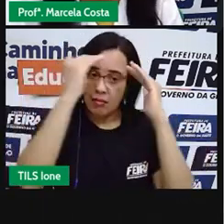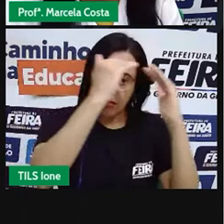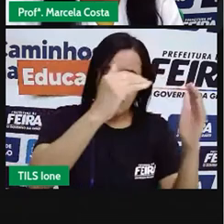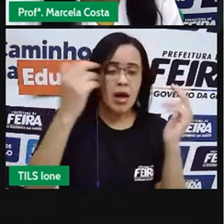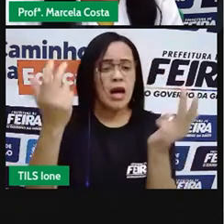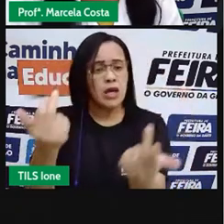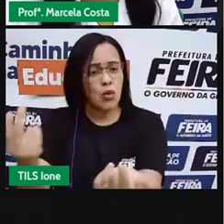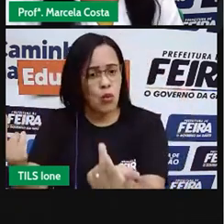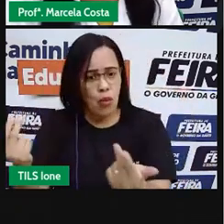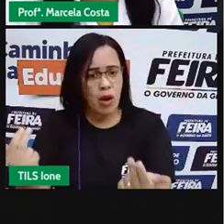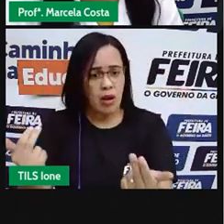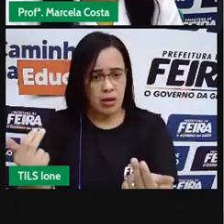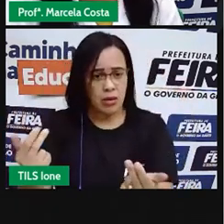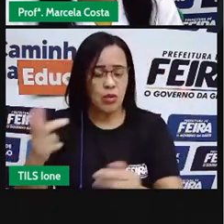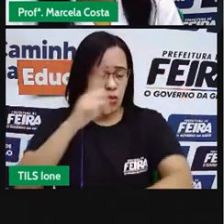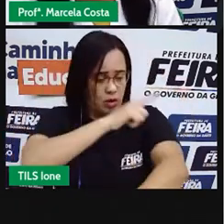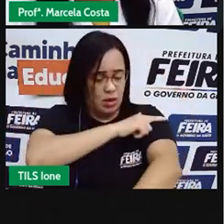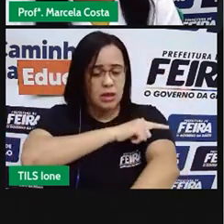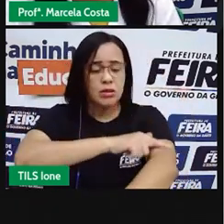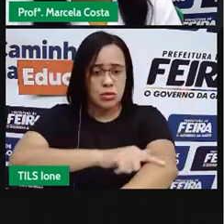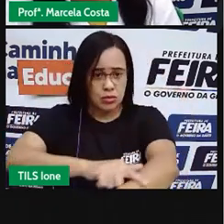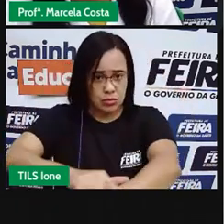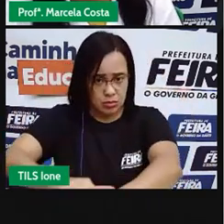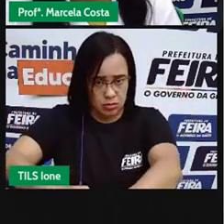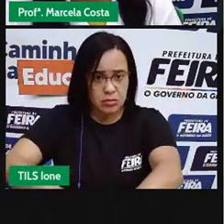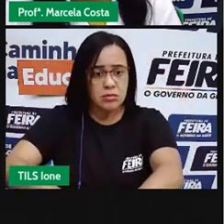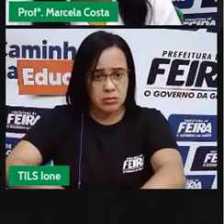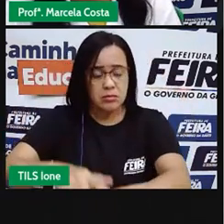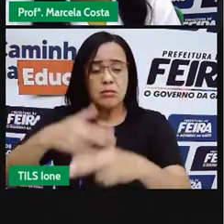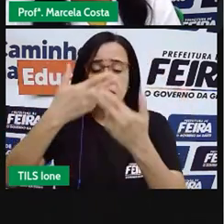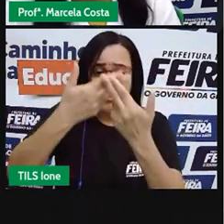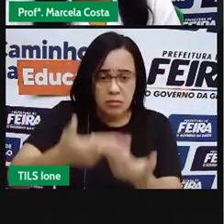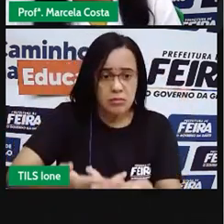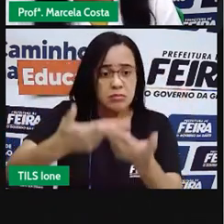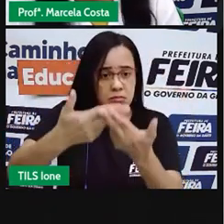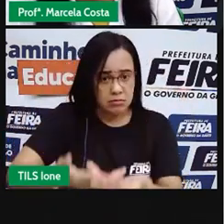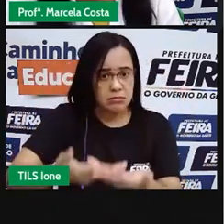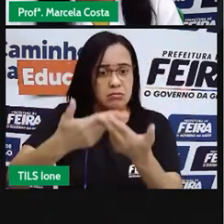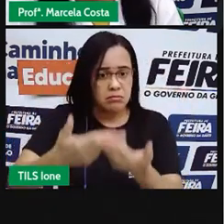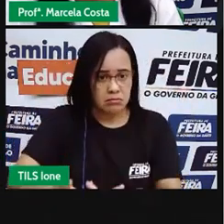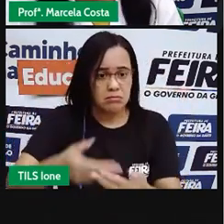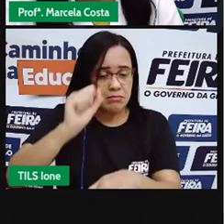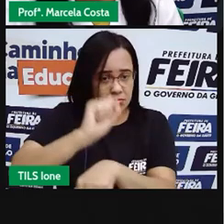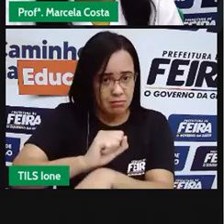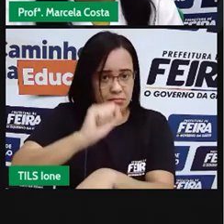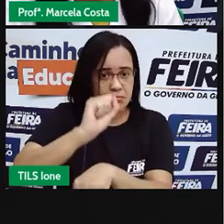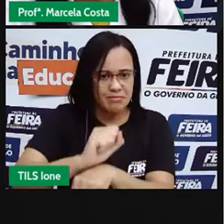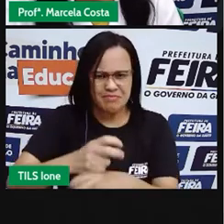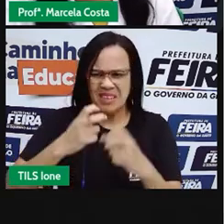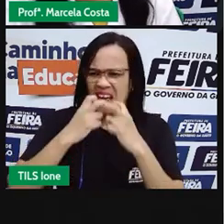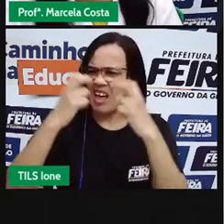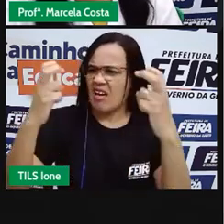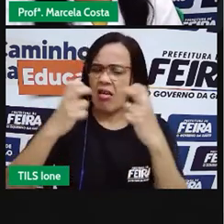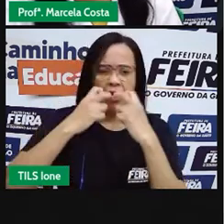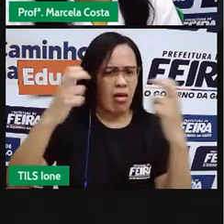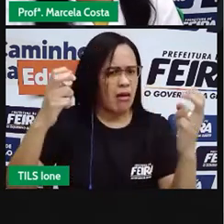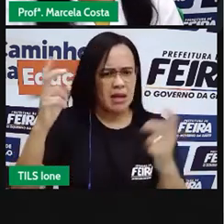cumprimentar, se esperar com paciência, não brincar,